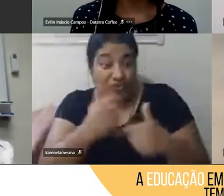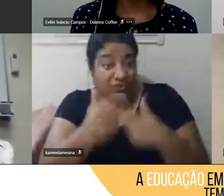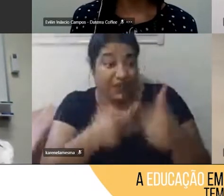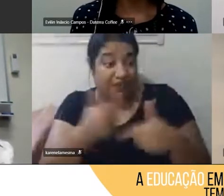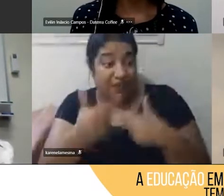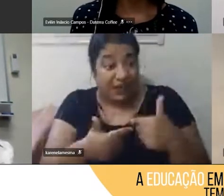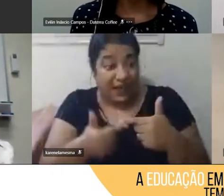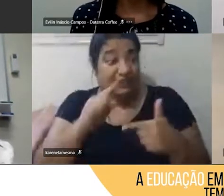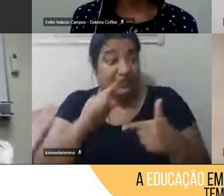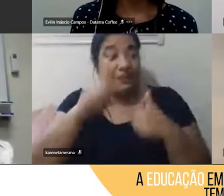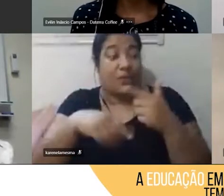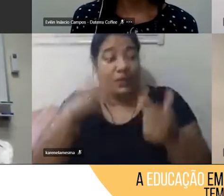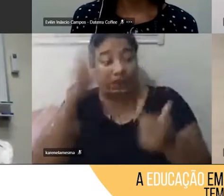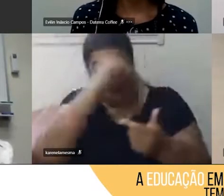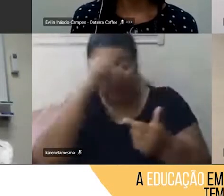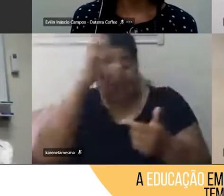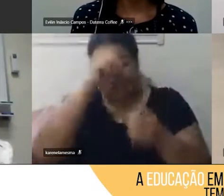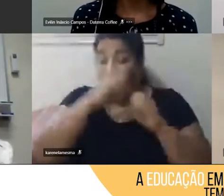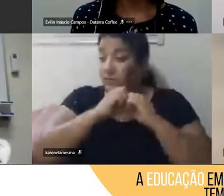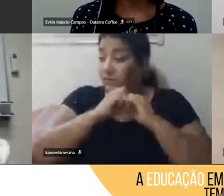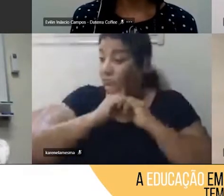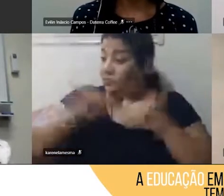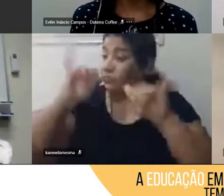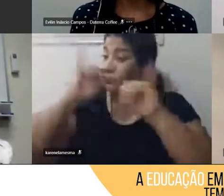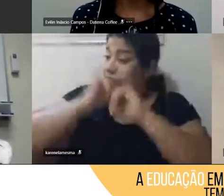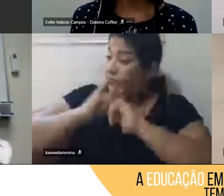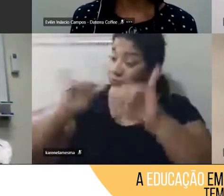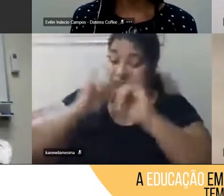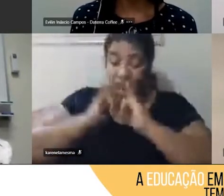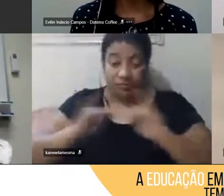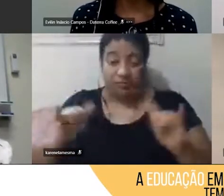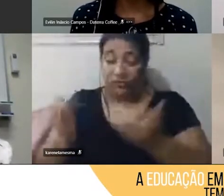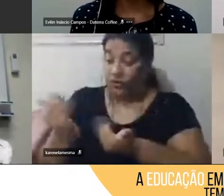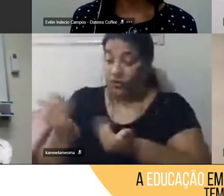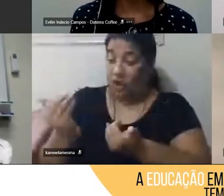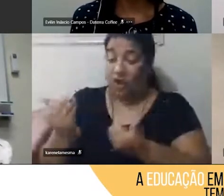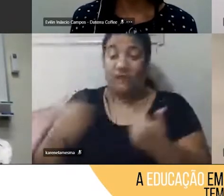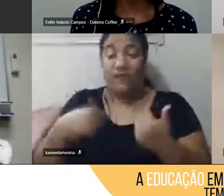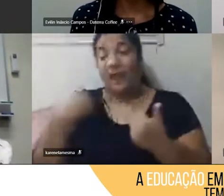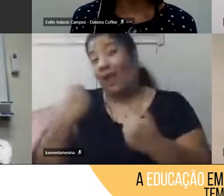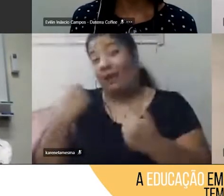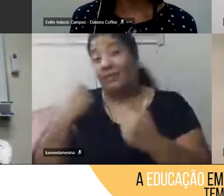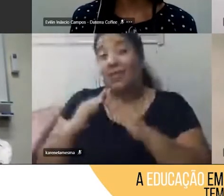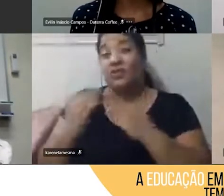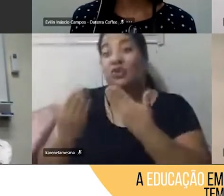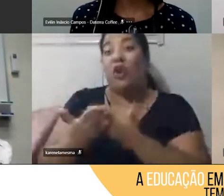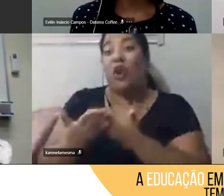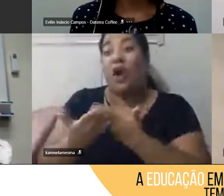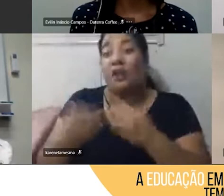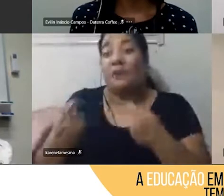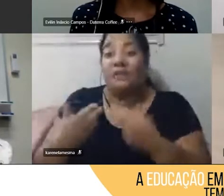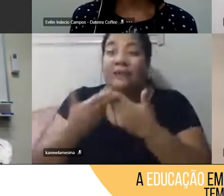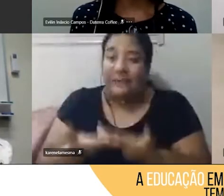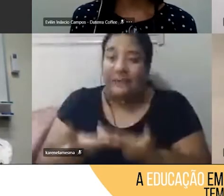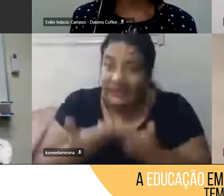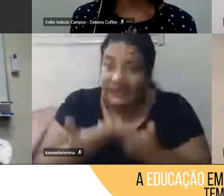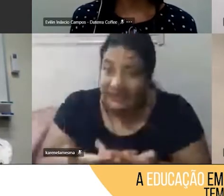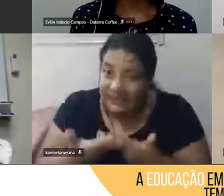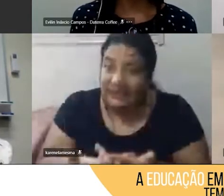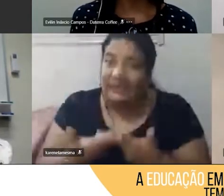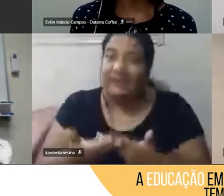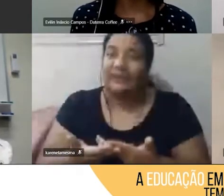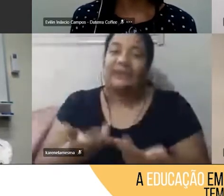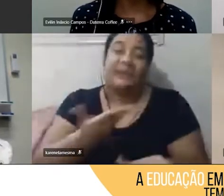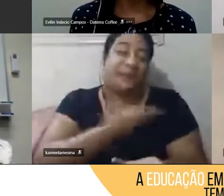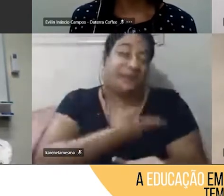aprendia na academia para os nossos jovens, para os jovens da nossa escola. Então, como a gente tinha que ter paciência, como eu tinha que ter paciência com os meus colegas,